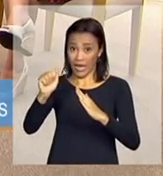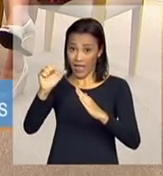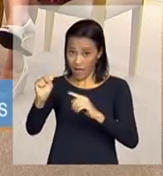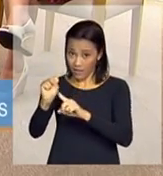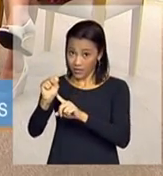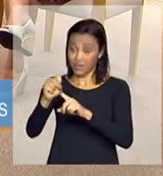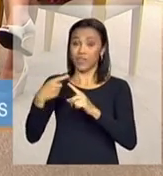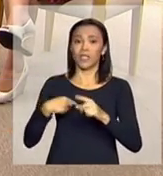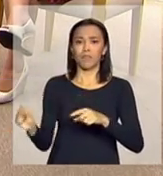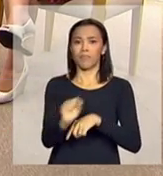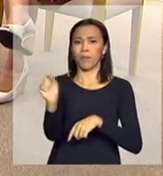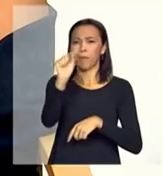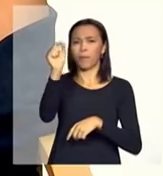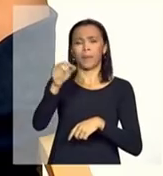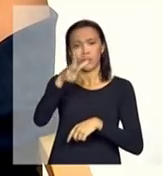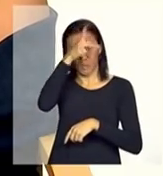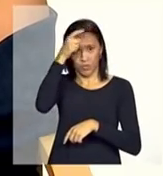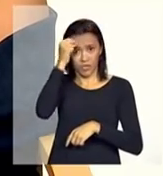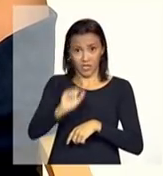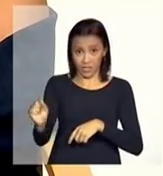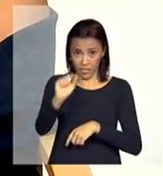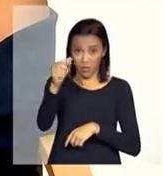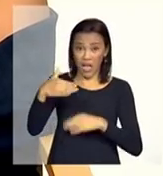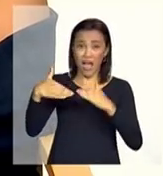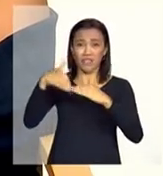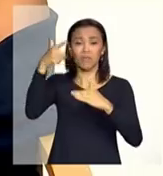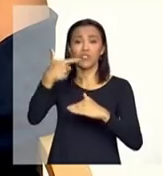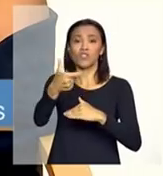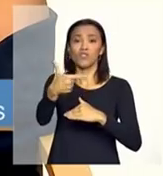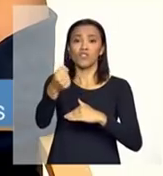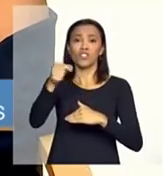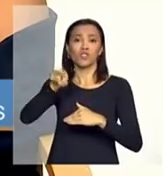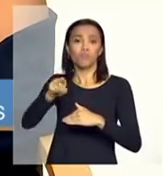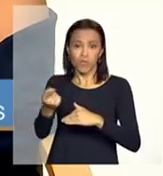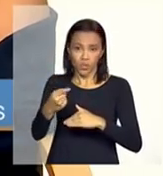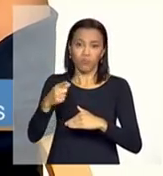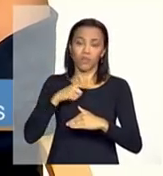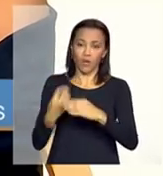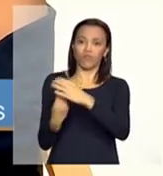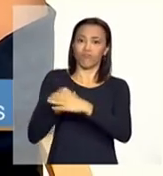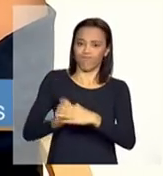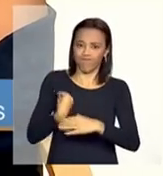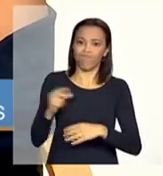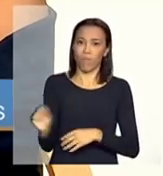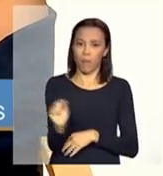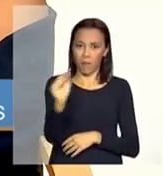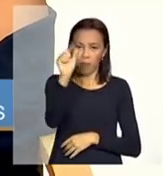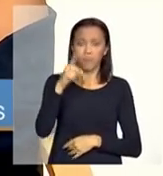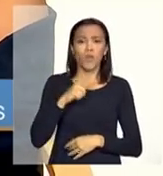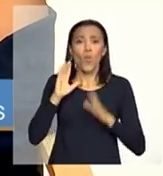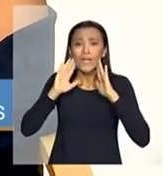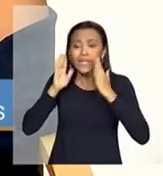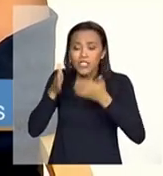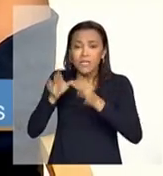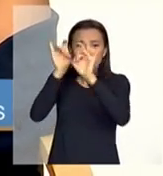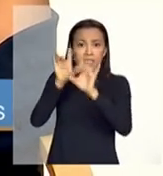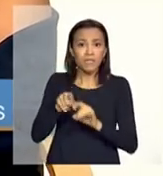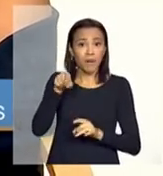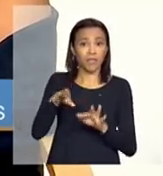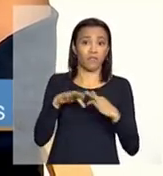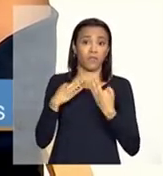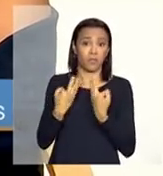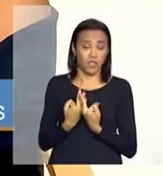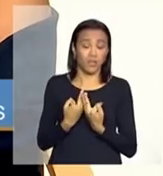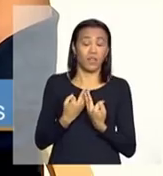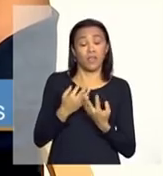acima de 20 mil habitantes, esse centro, ele possa prestar um atendimento especializado, um atendimento específico para essa família, muitas vezes,